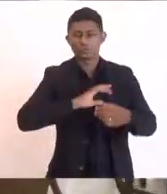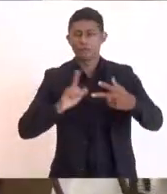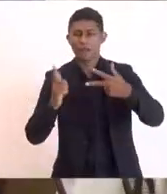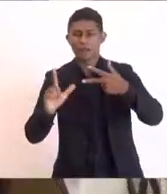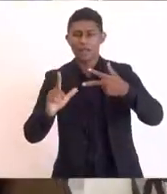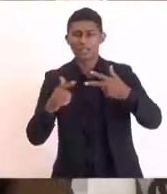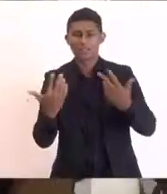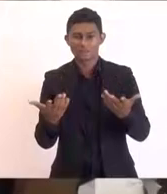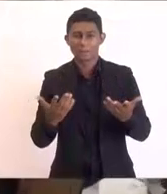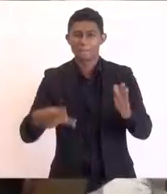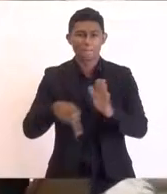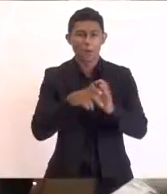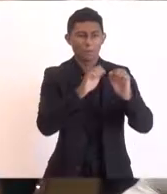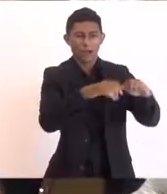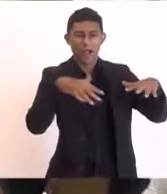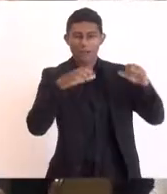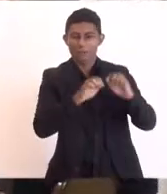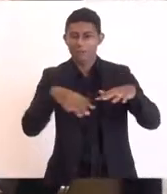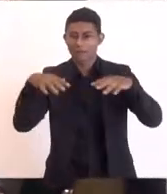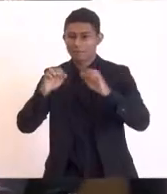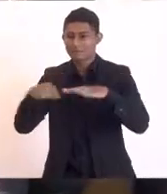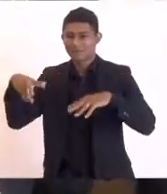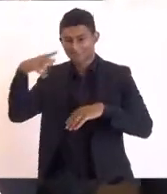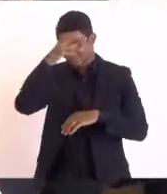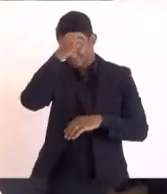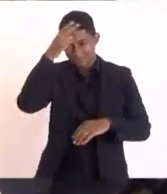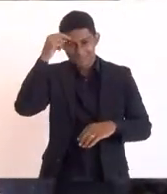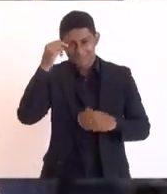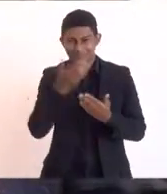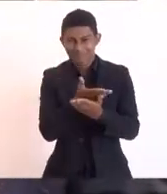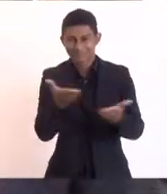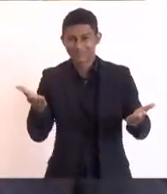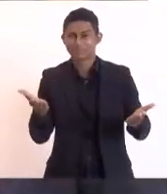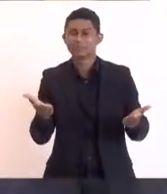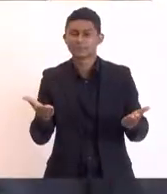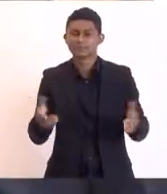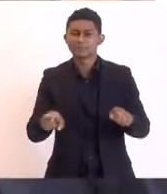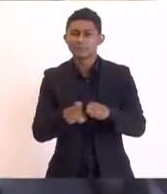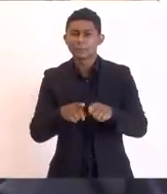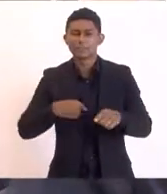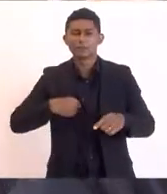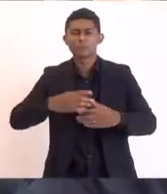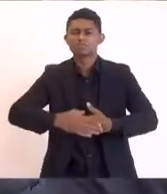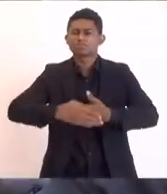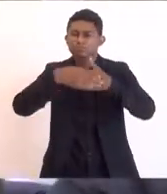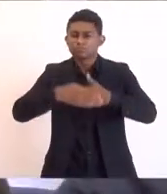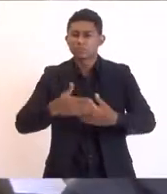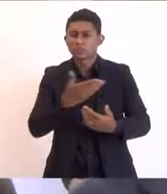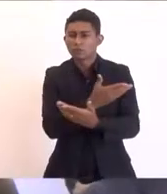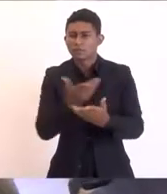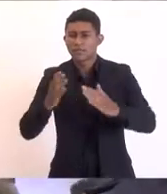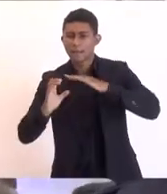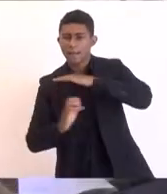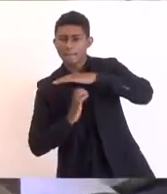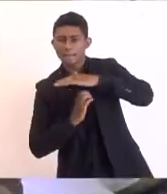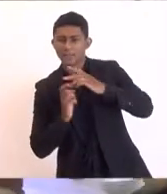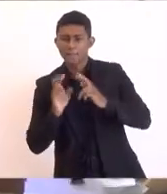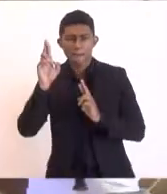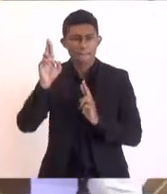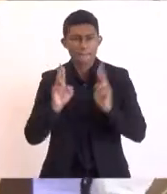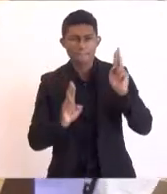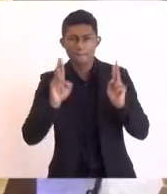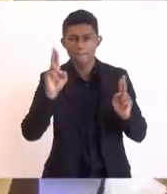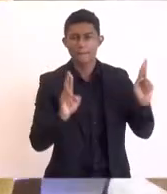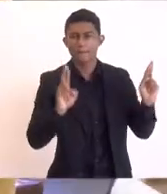câmaras municipais na figura do doutor Pedro a gente cumprimenta os empresários aqui presentes e na